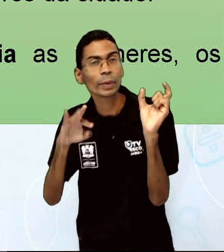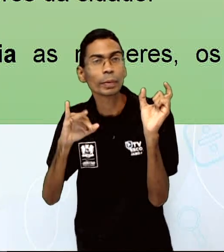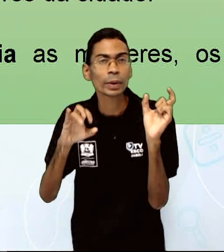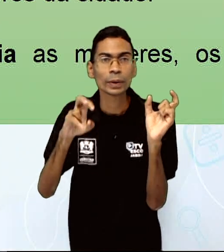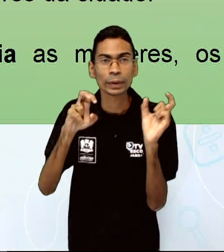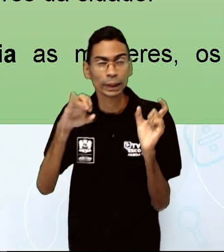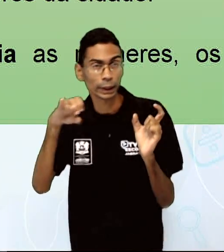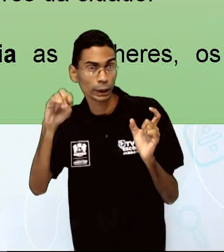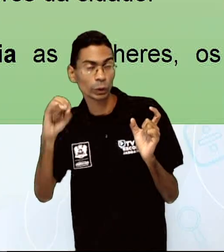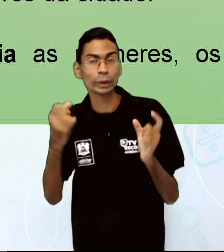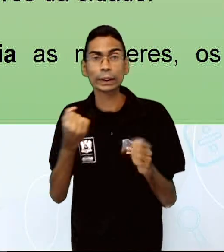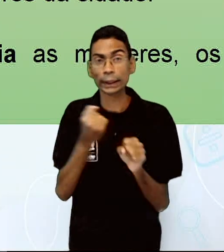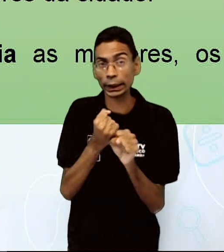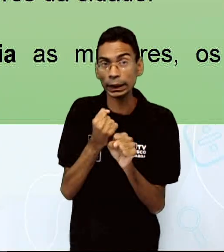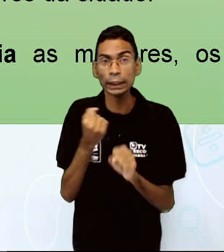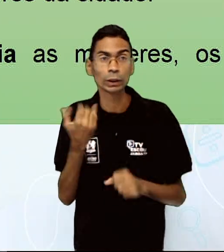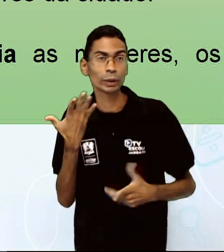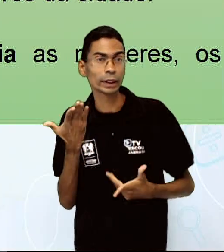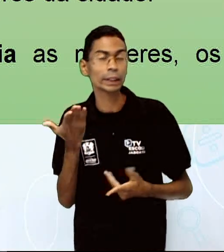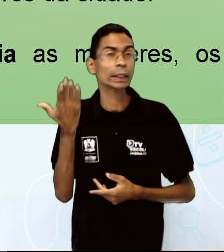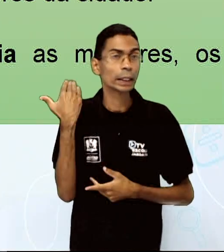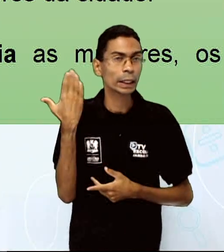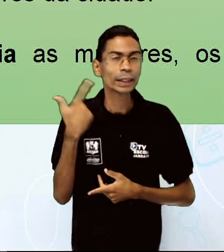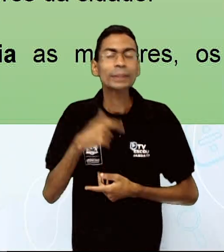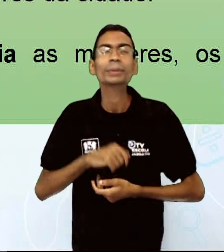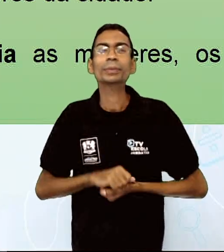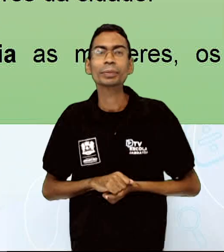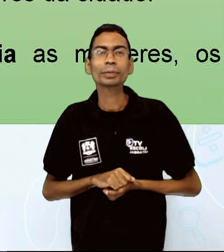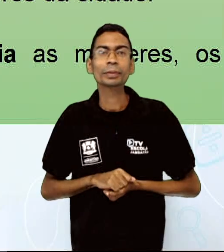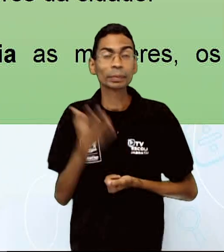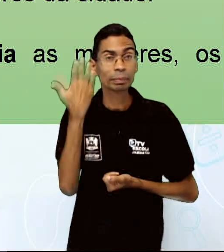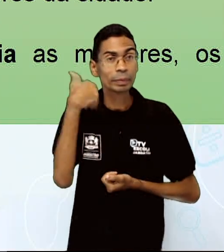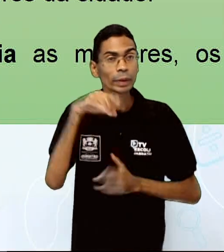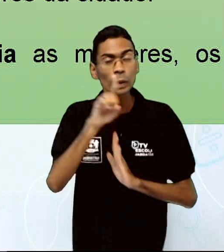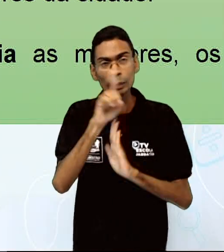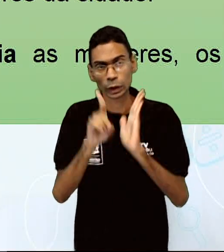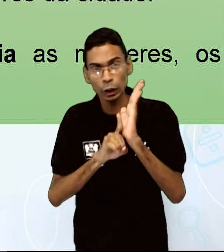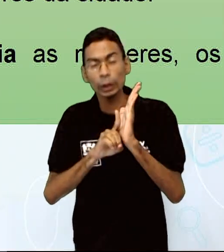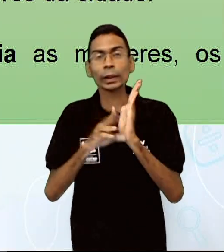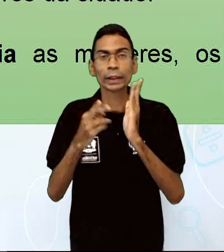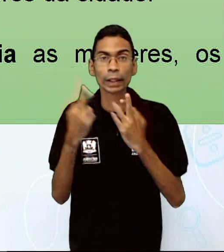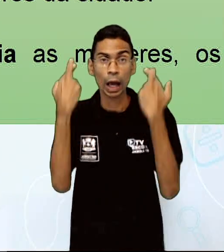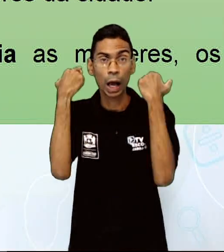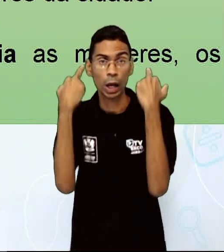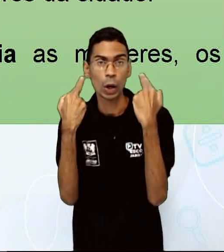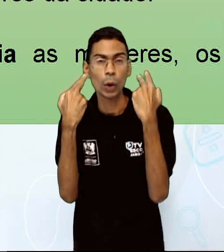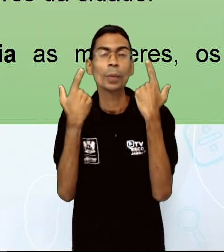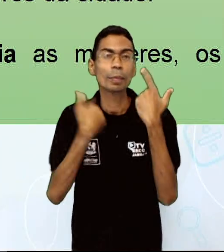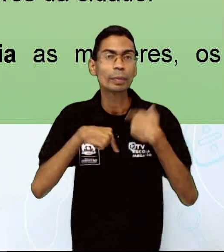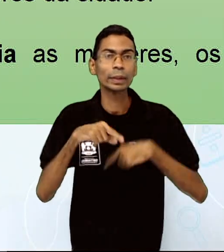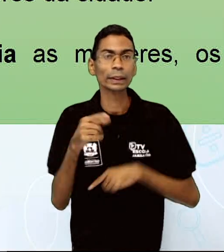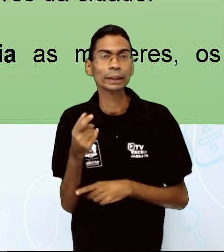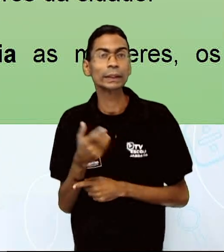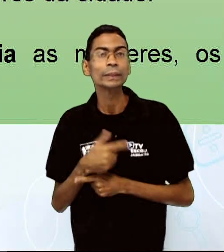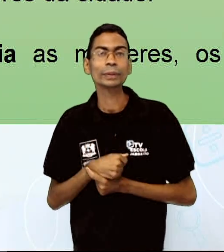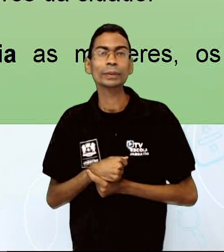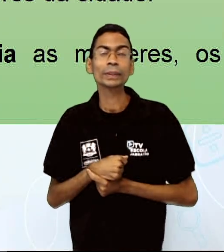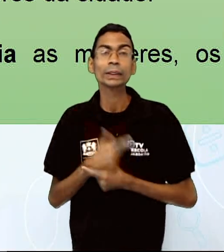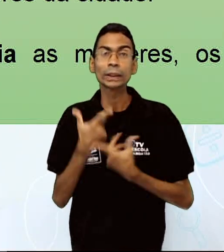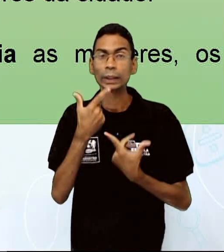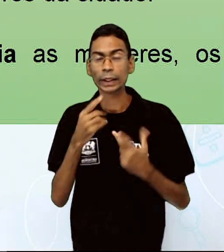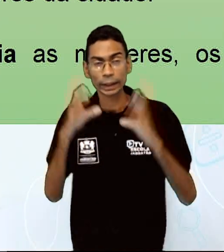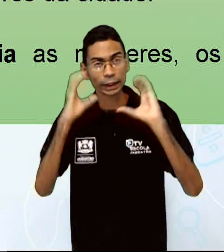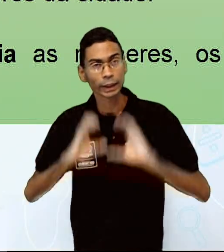pessoa e os direitos delas. Na Roma Antiga, a cidadania era atribuída somente aos homens